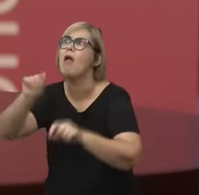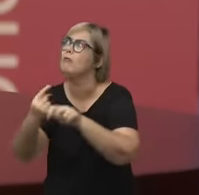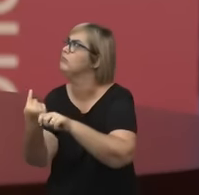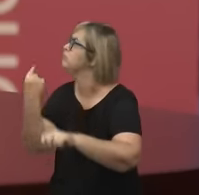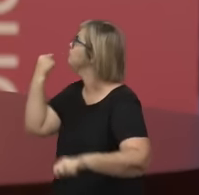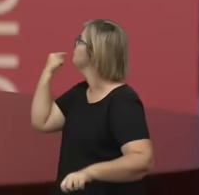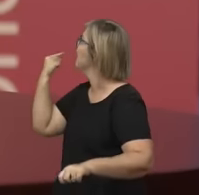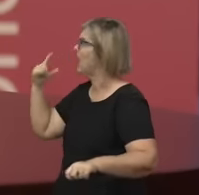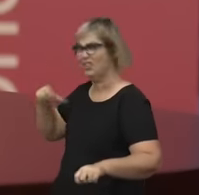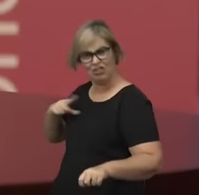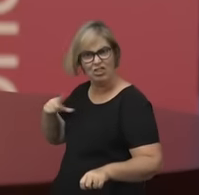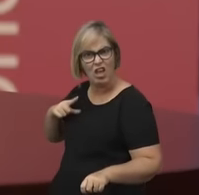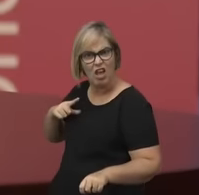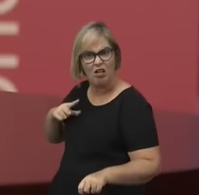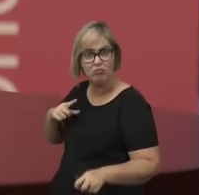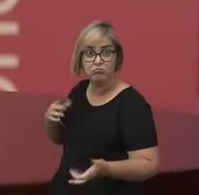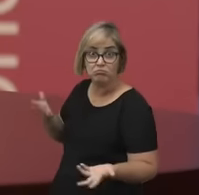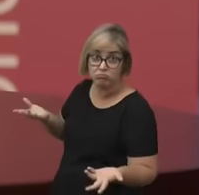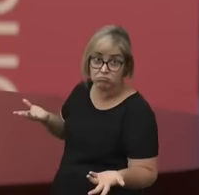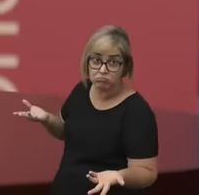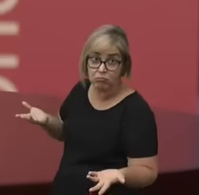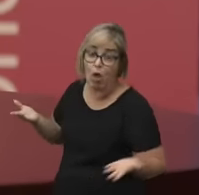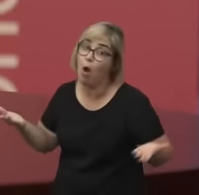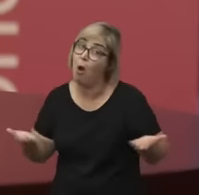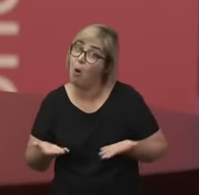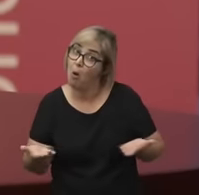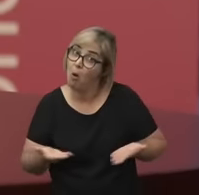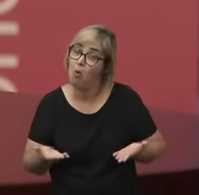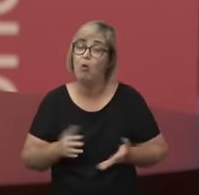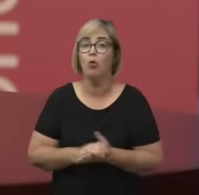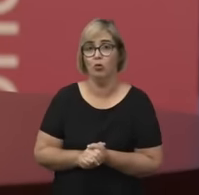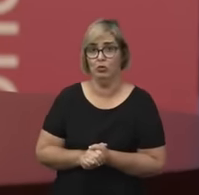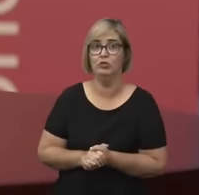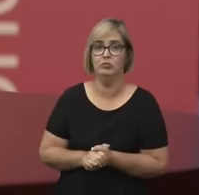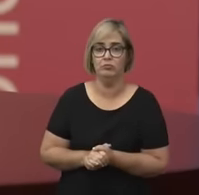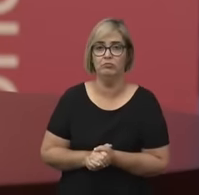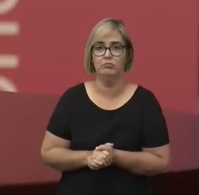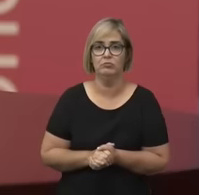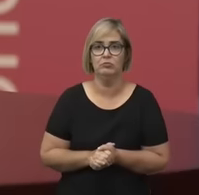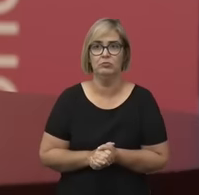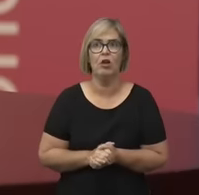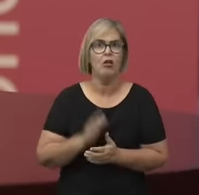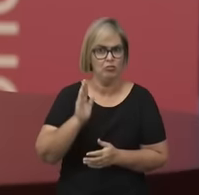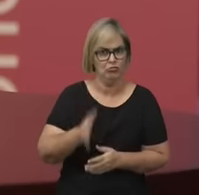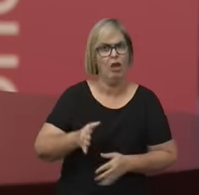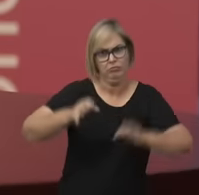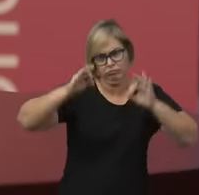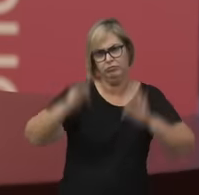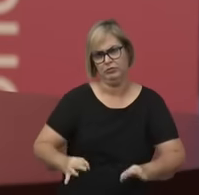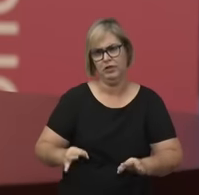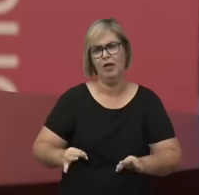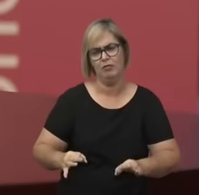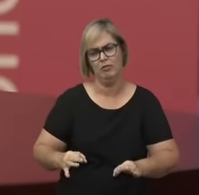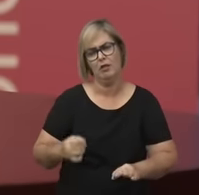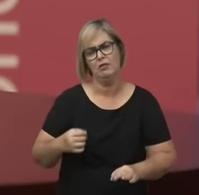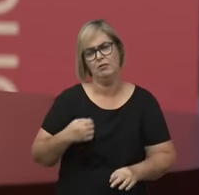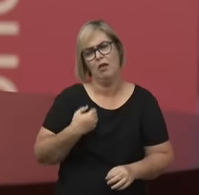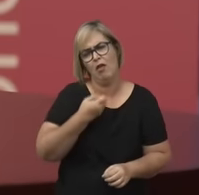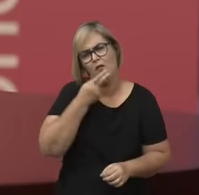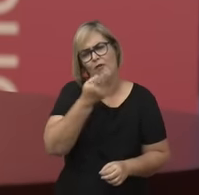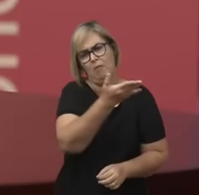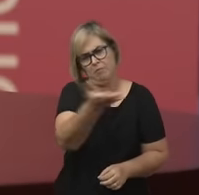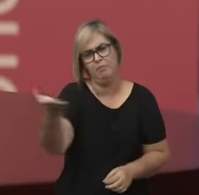Há mulheres filósofas? Hoje, com toda a certeza, a gente pode dizer, com